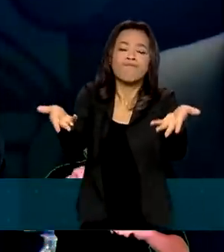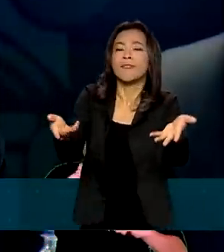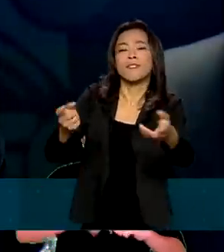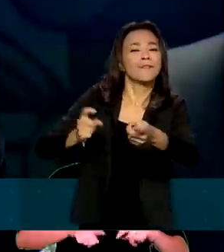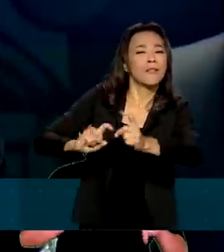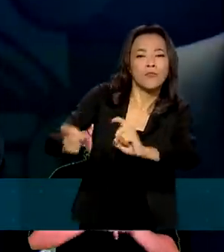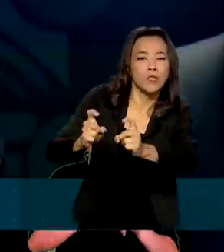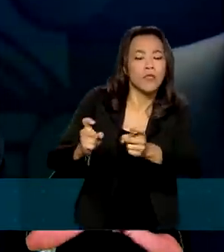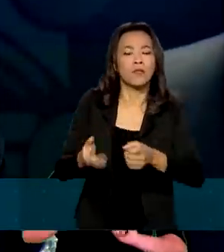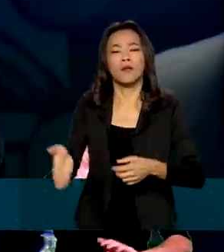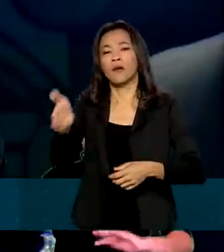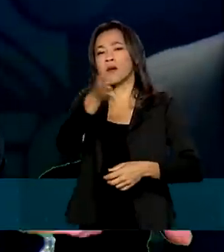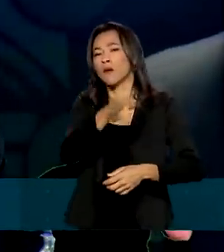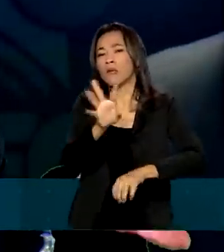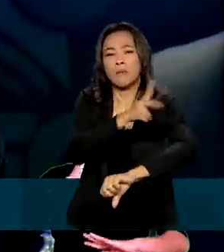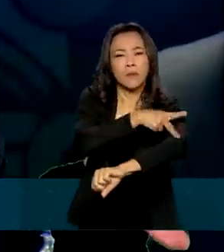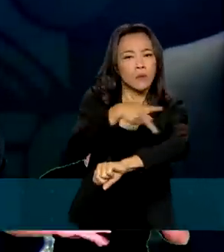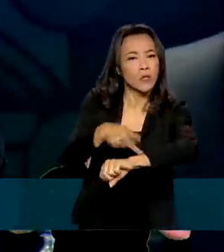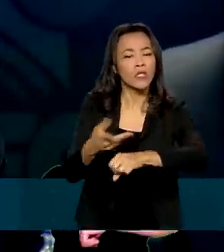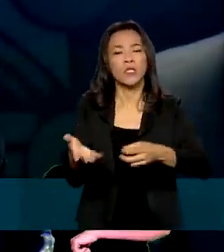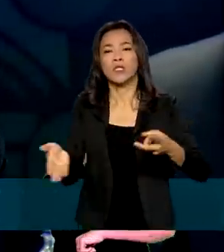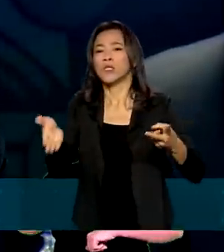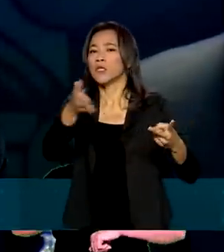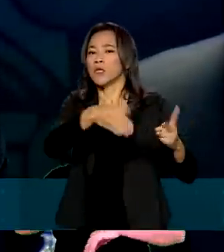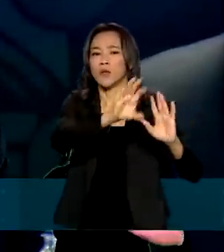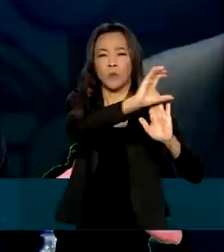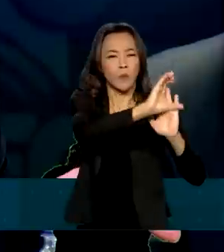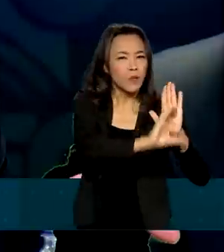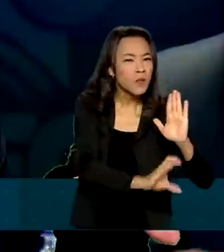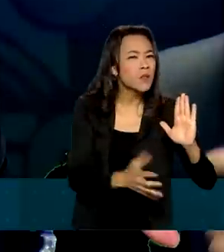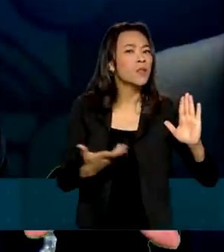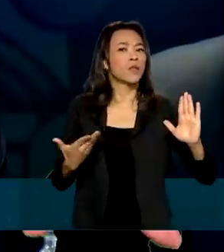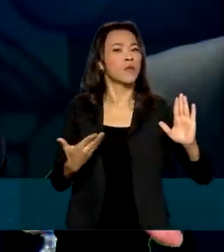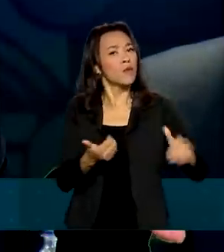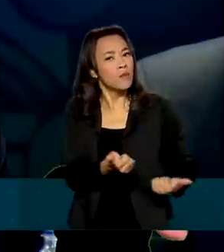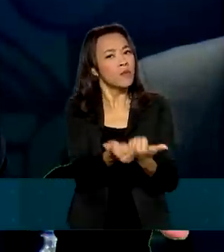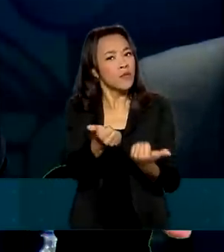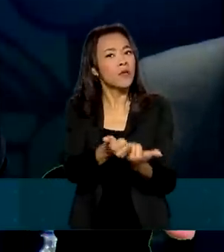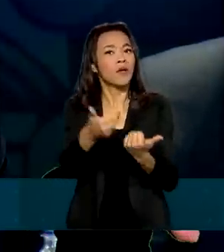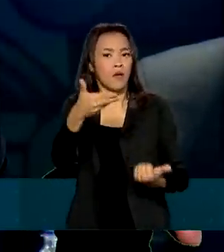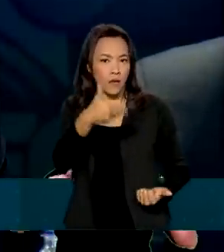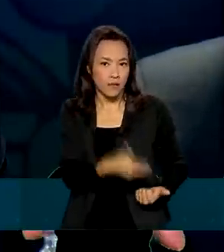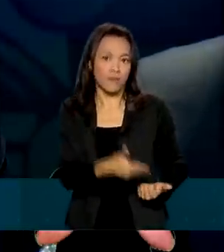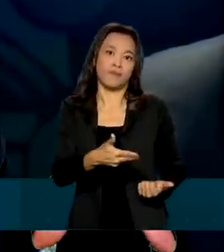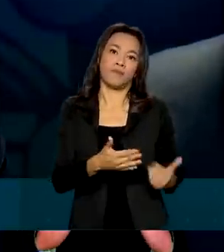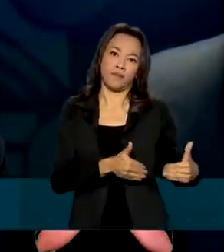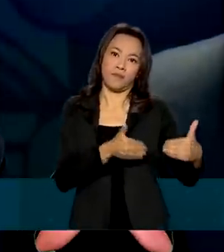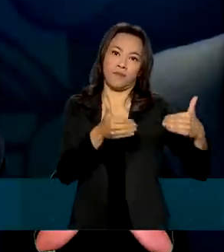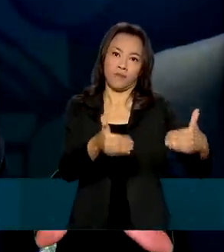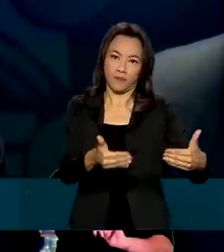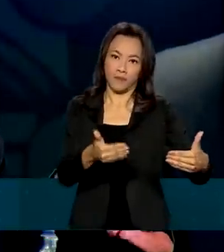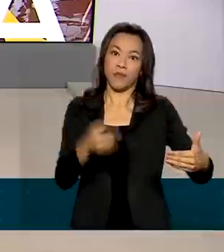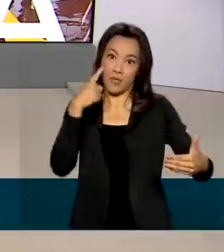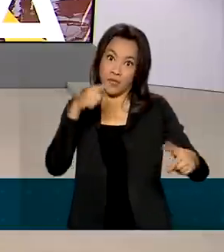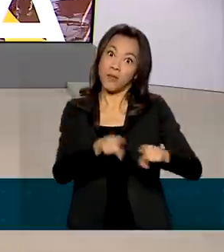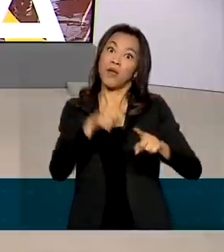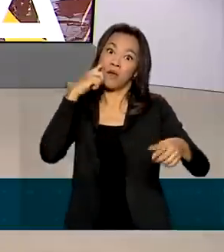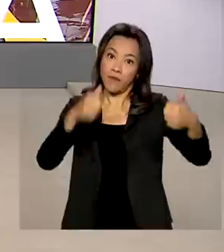quanto de práticas pedagógicas, de currículo e também de avaliação.